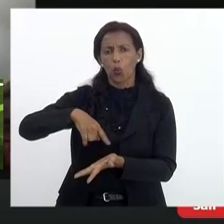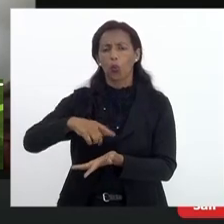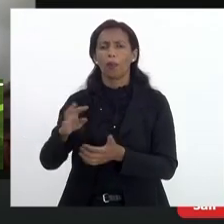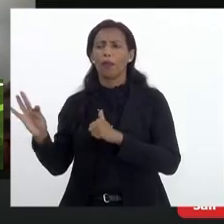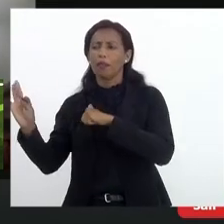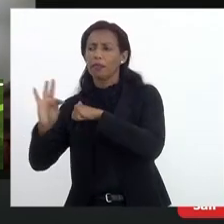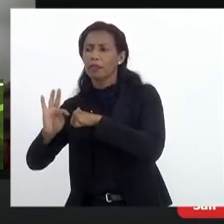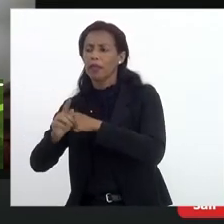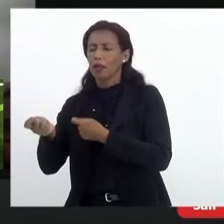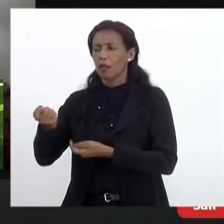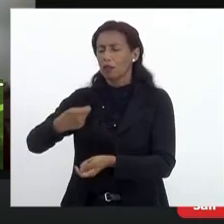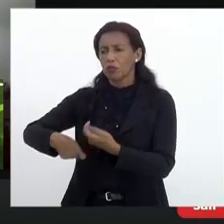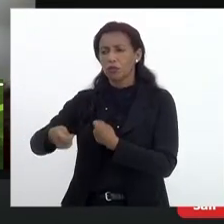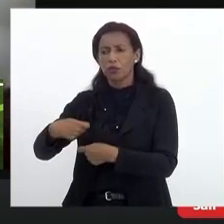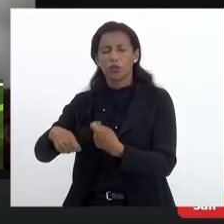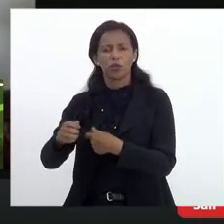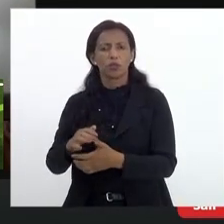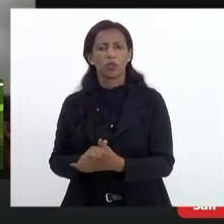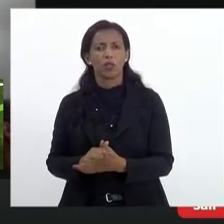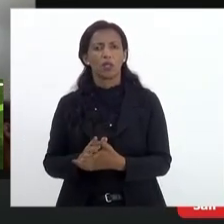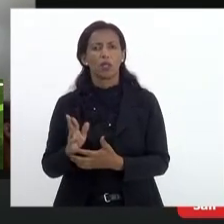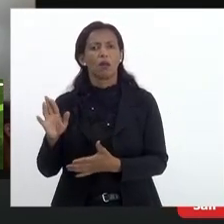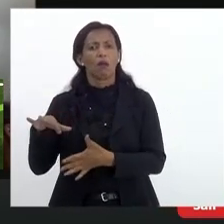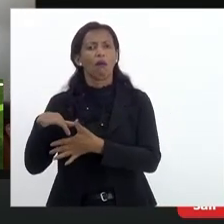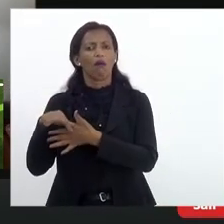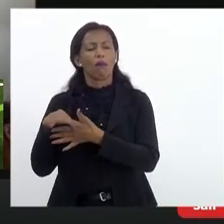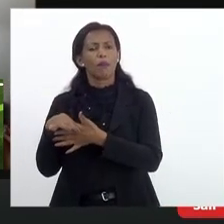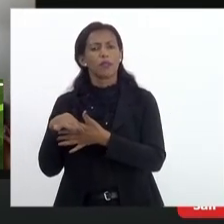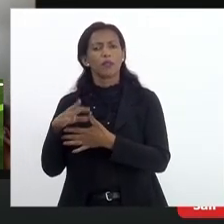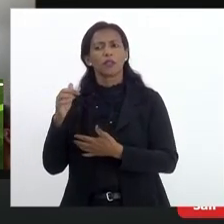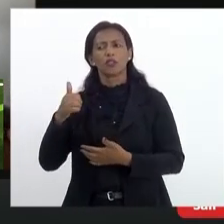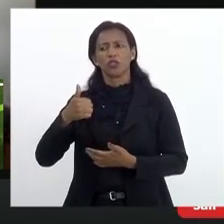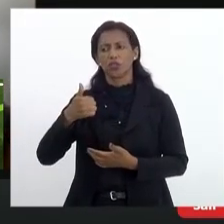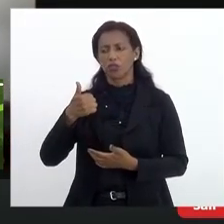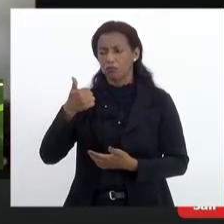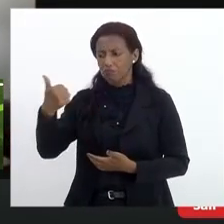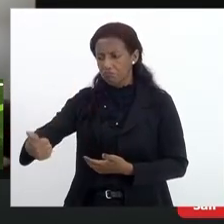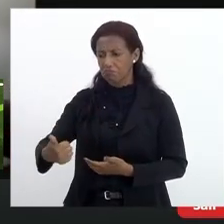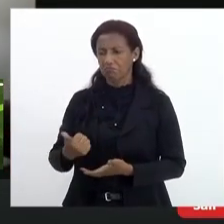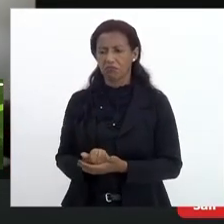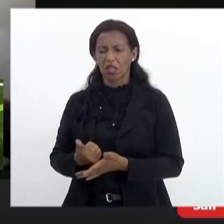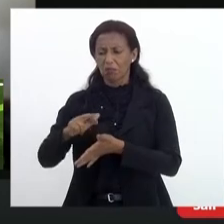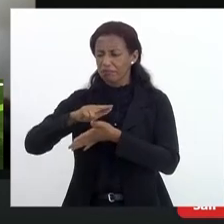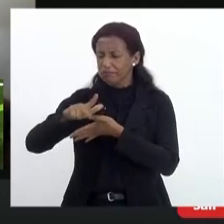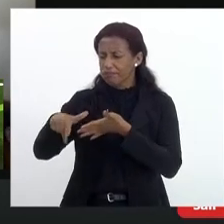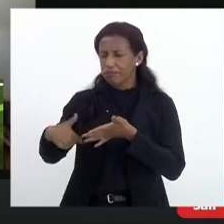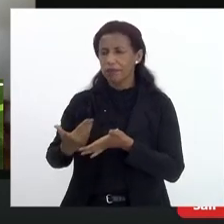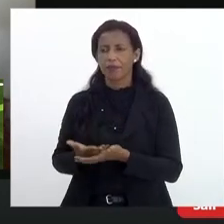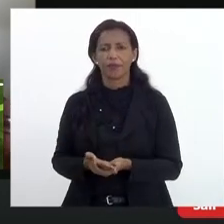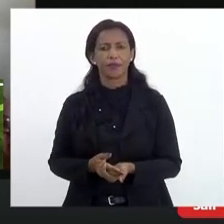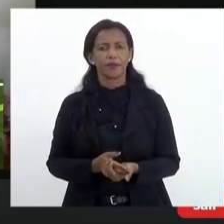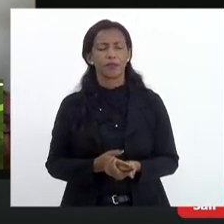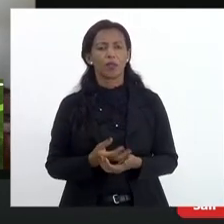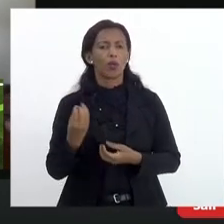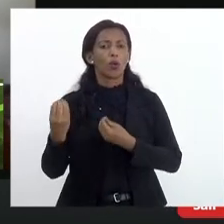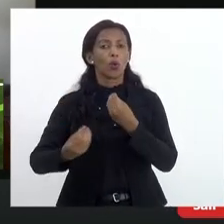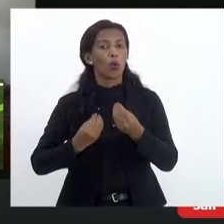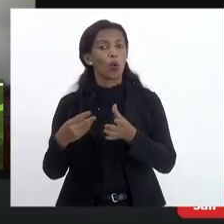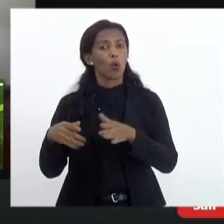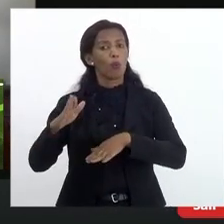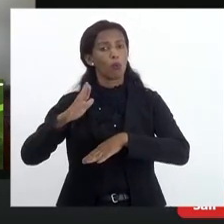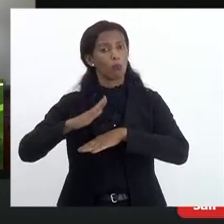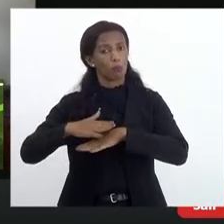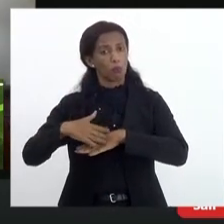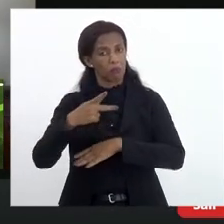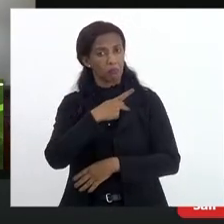equipe técnico-administrativa, representante legal, infra, uma série de coisas. Como o próprio presidente do